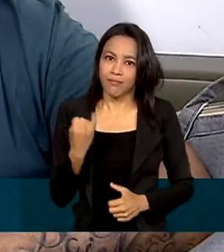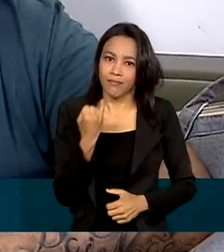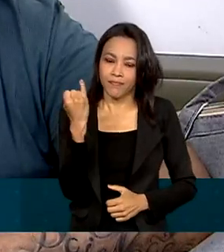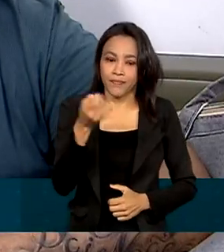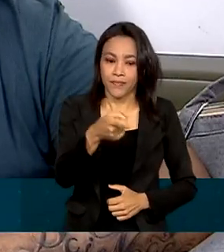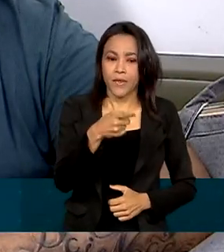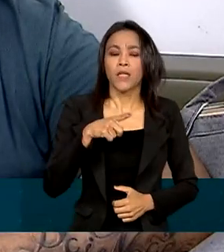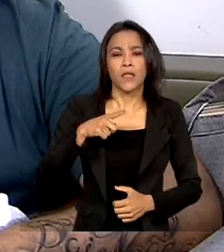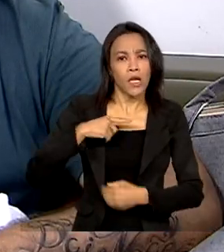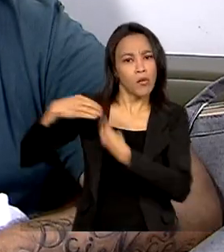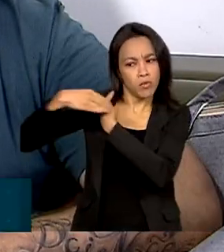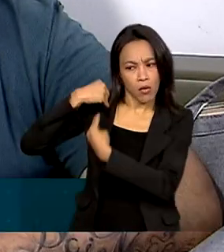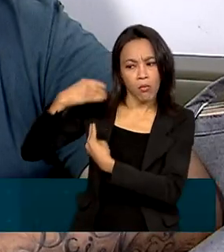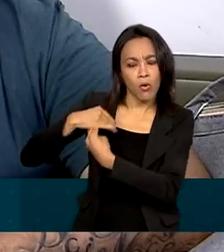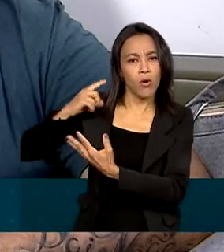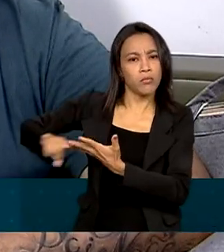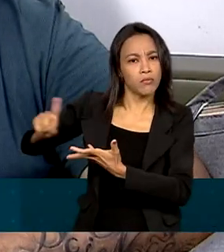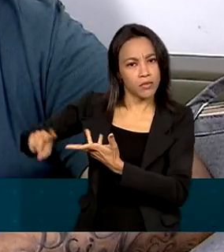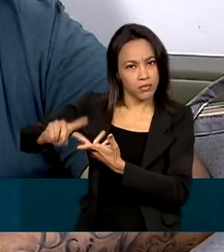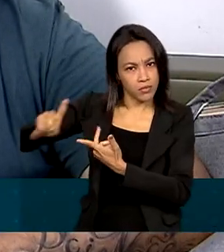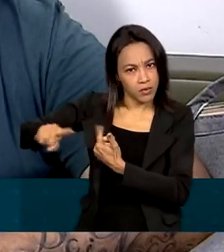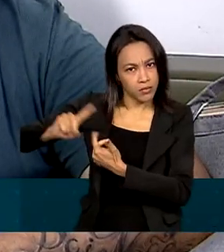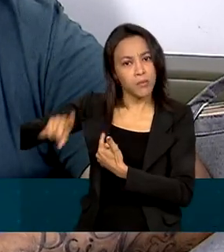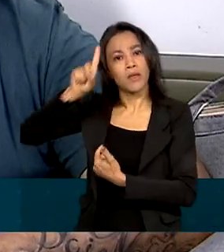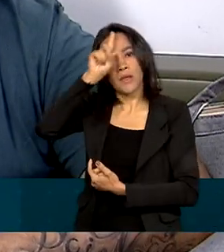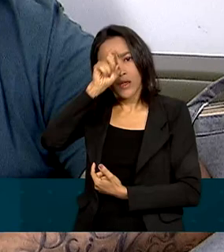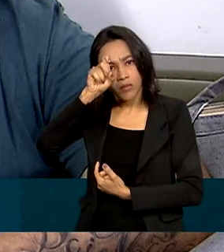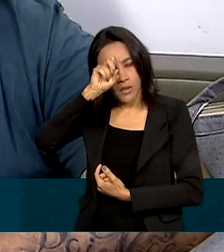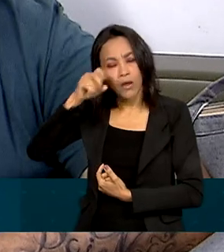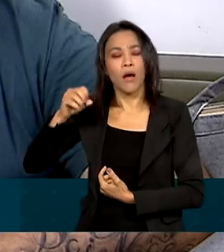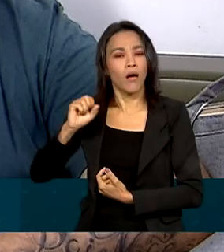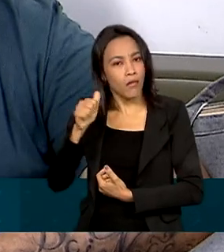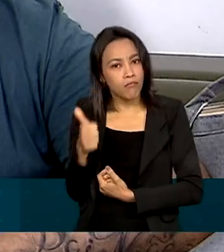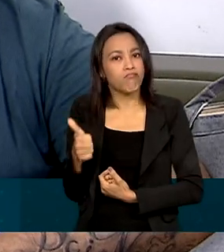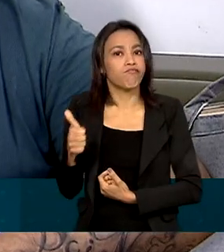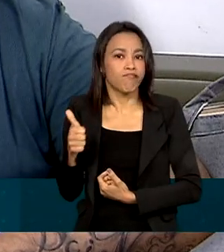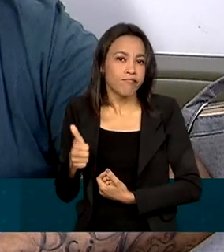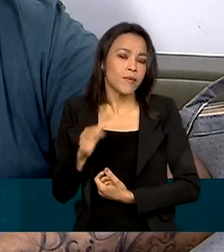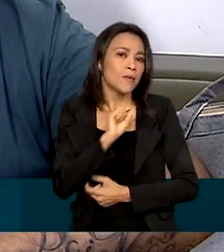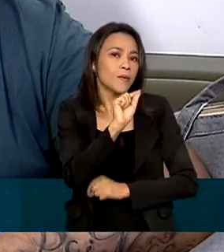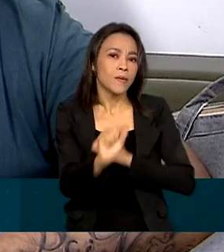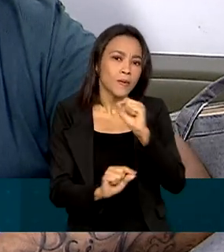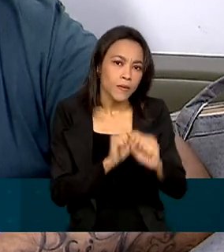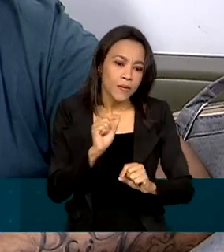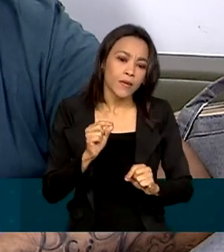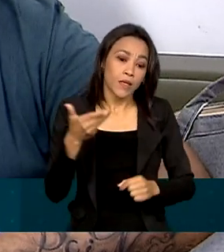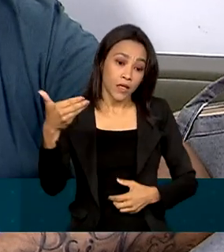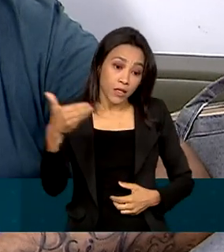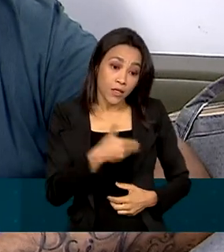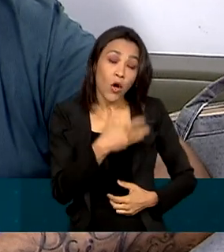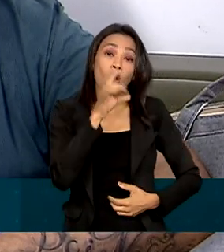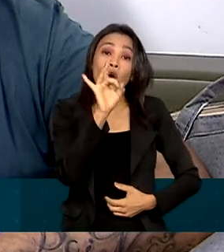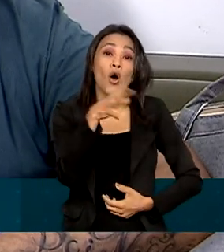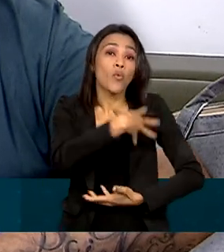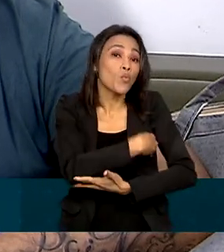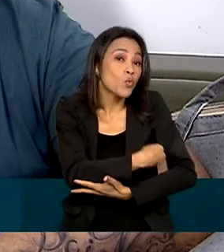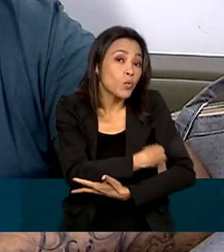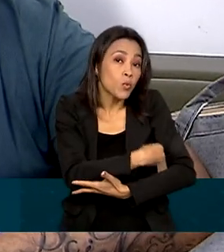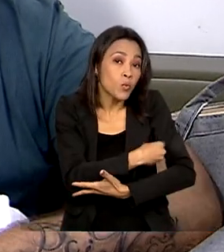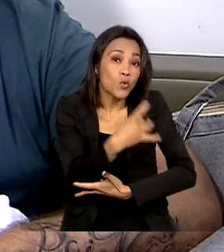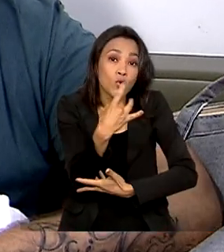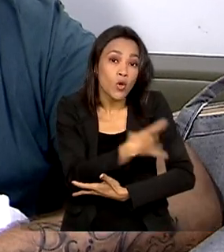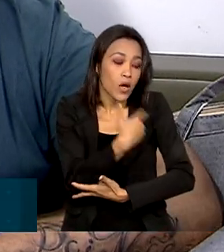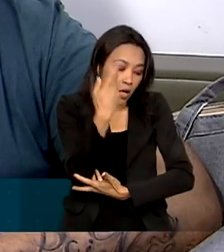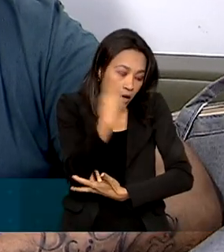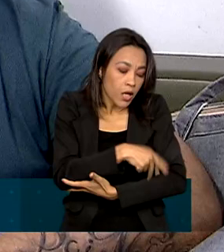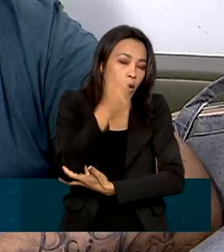recebendo todo o suporte aqui no banco de leite para isso, para que através só da minha amamentação ele consiga